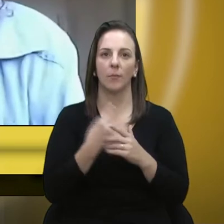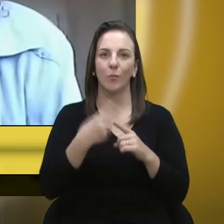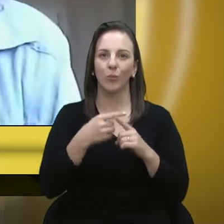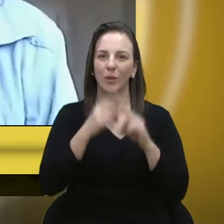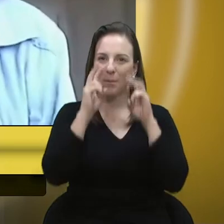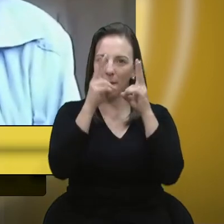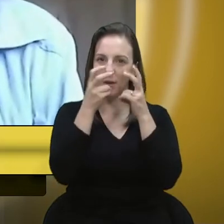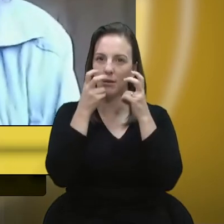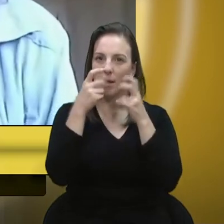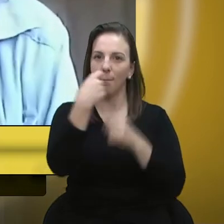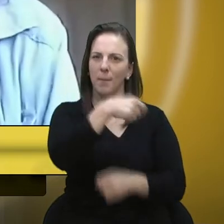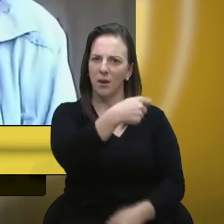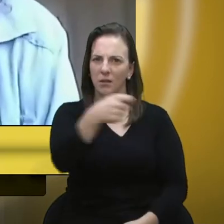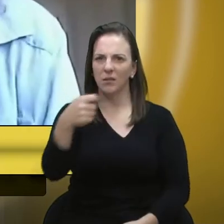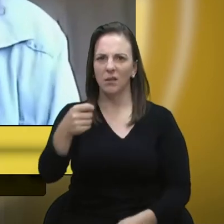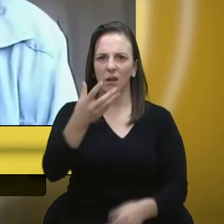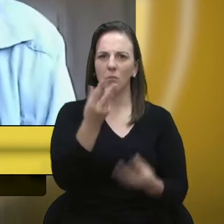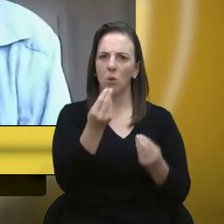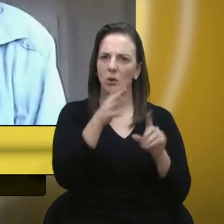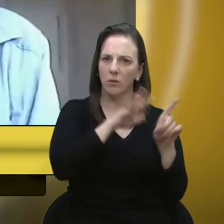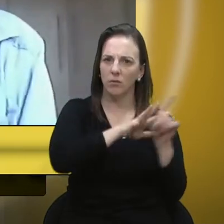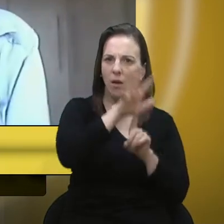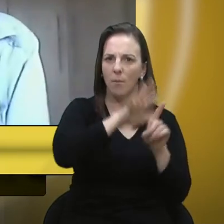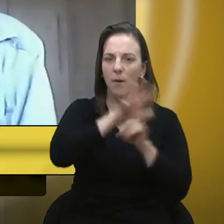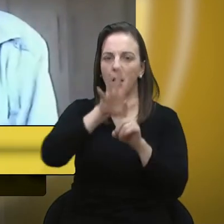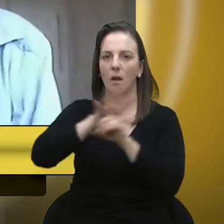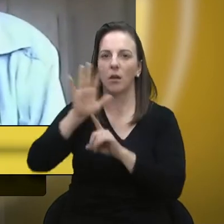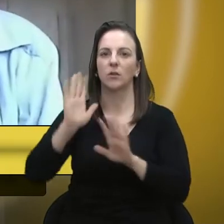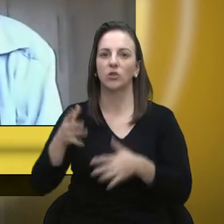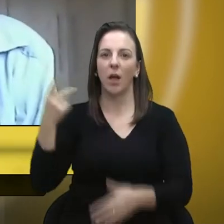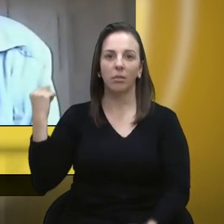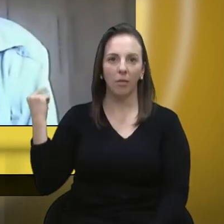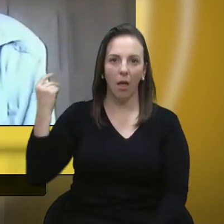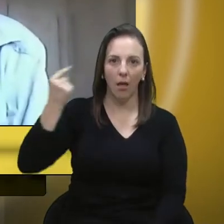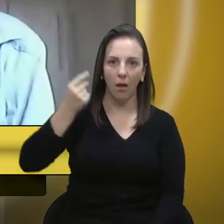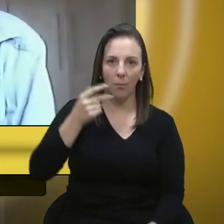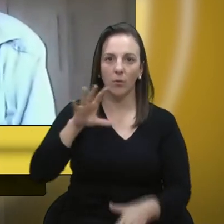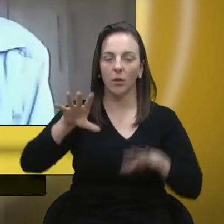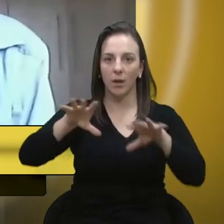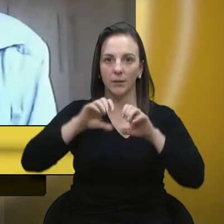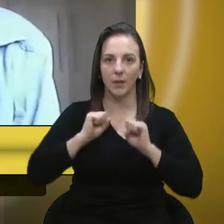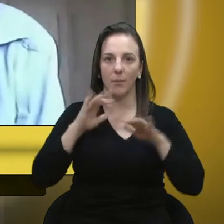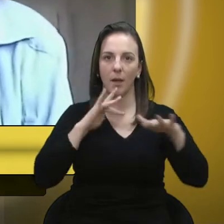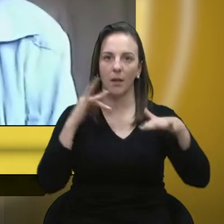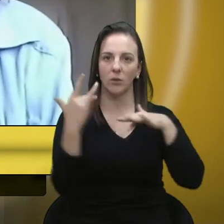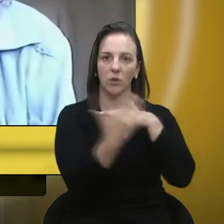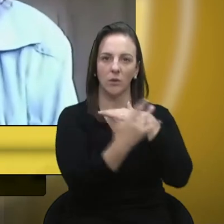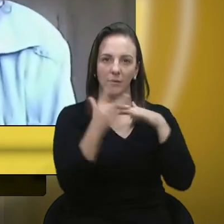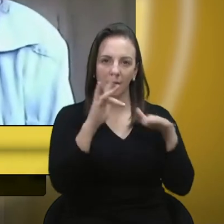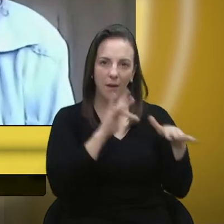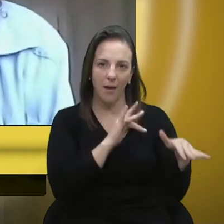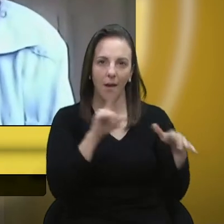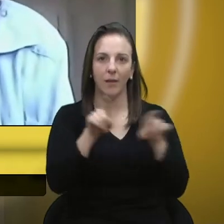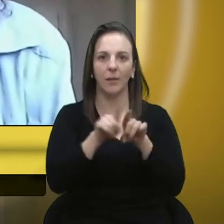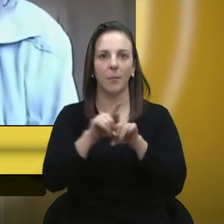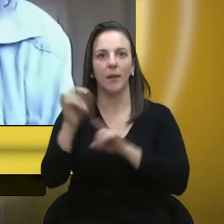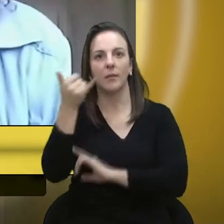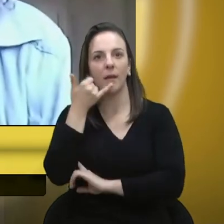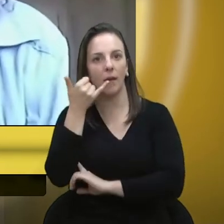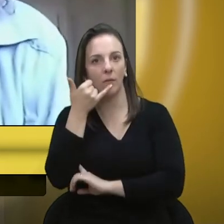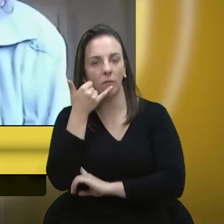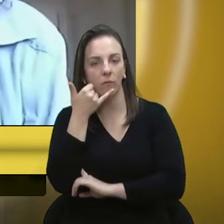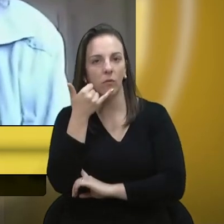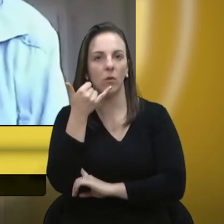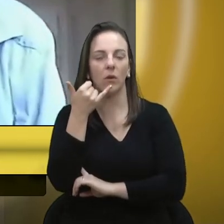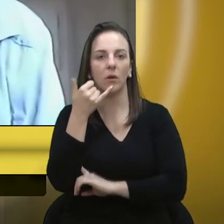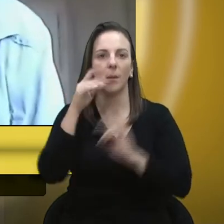tem devido às demandas que nós viemos há muito tempo recebendo em nossas redes sociais, em nosso telefone, justamente